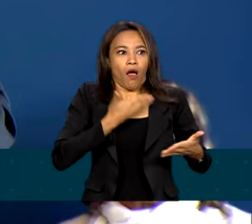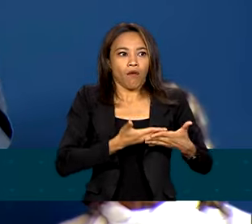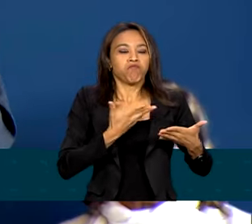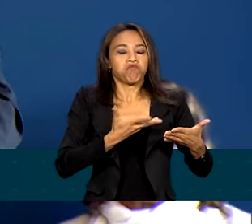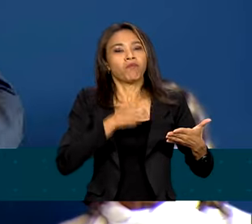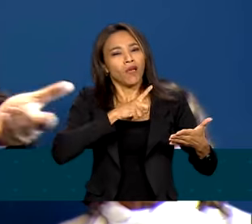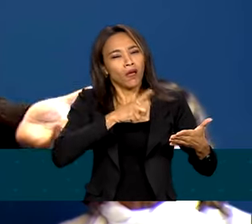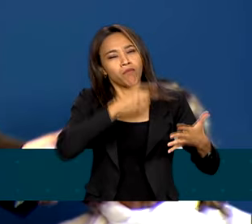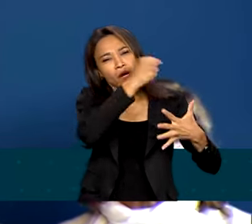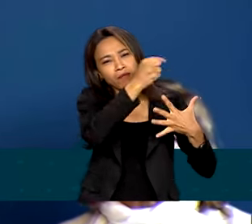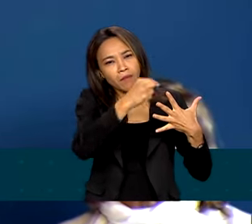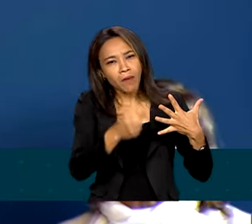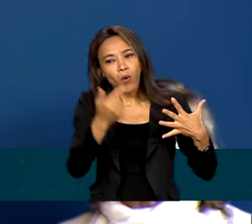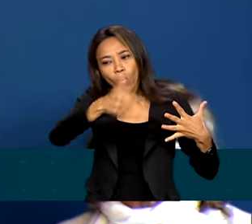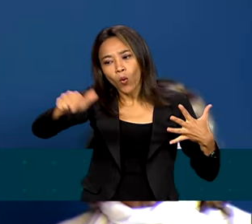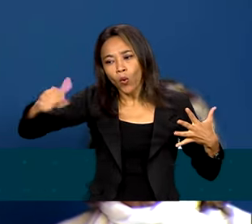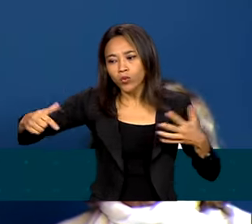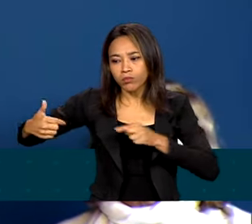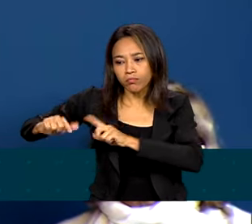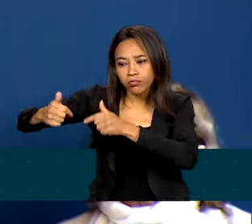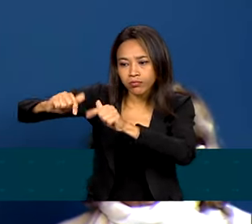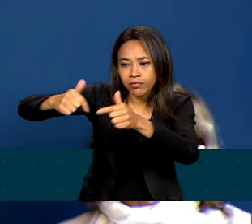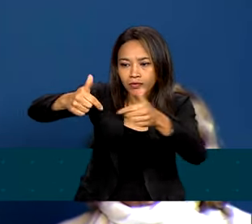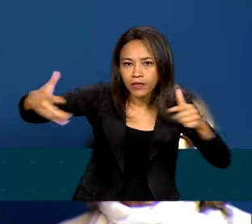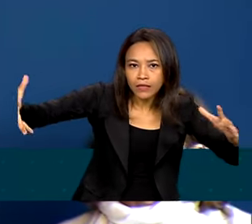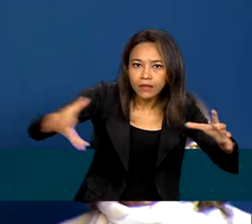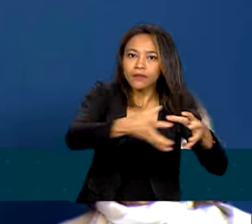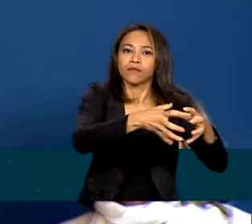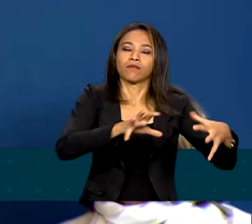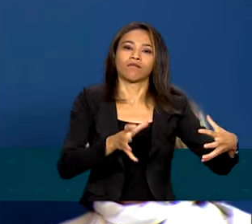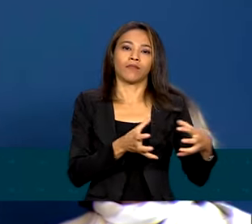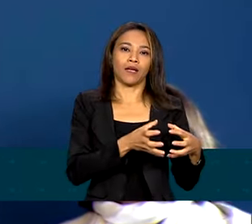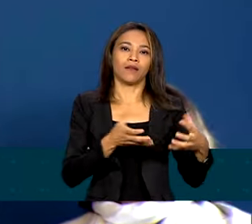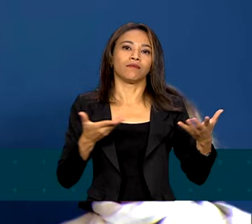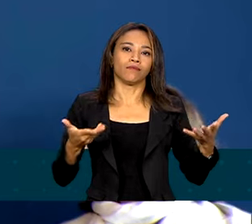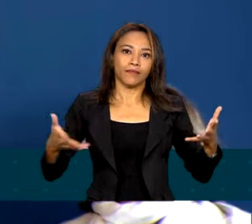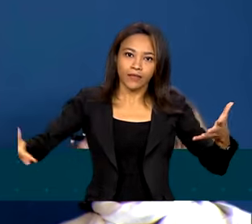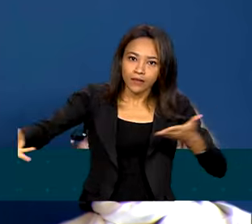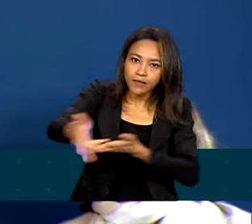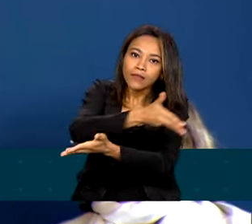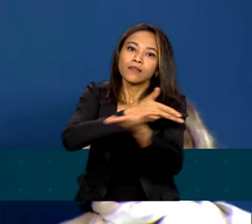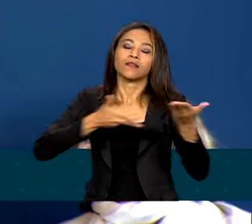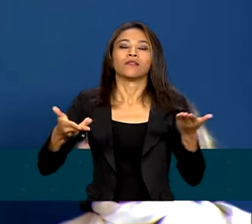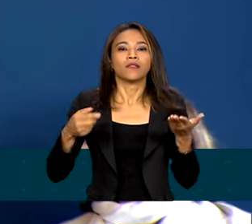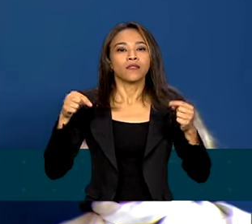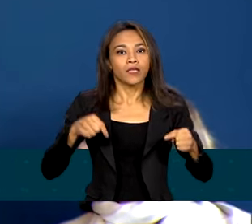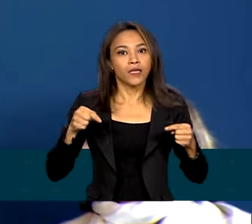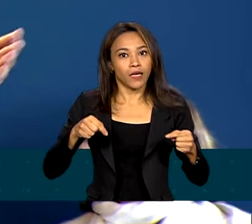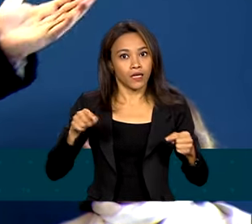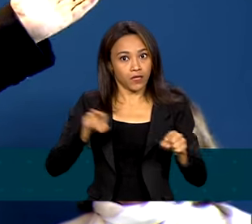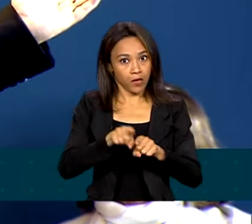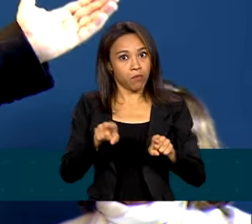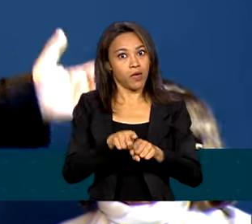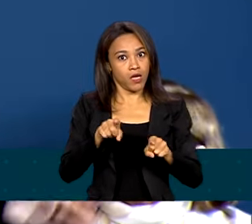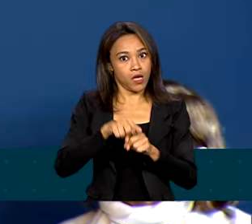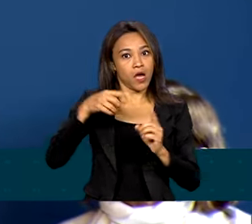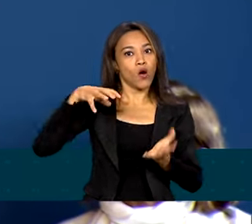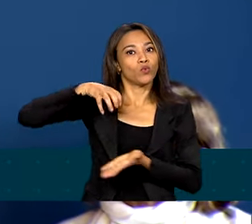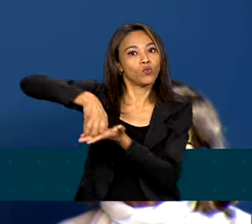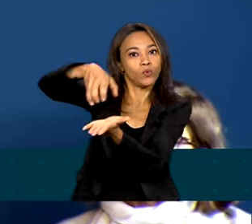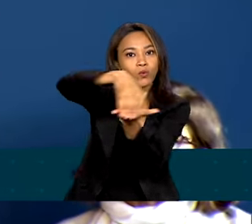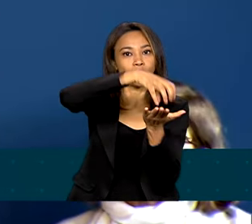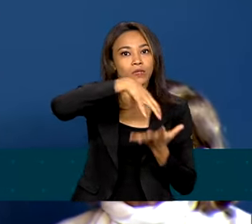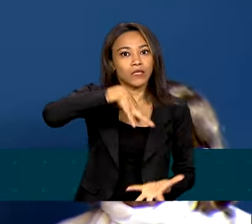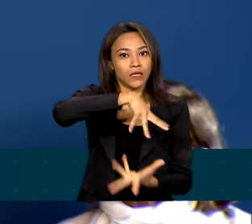operações integradas que nós estamos aqui hoje celebrando. Essa integração se estende aos organismos internacionais. Quero agradecer